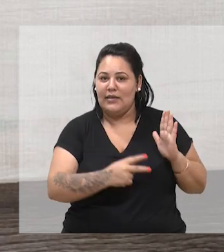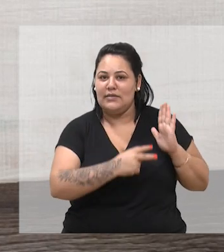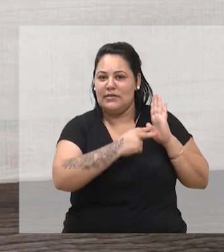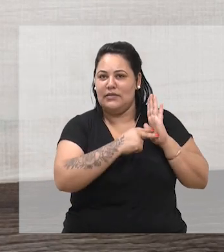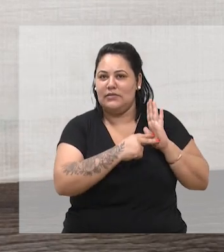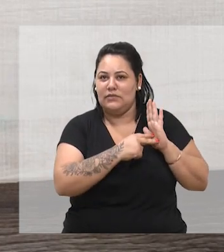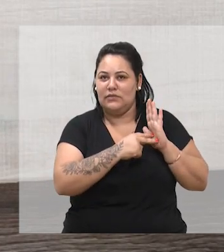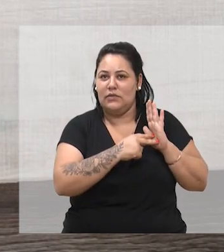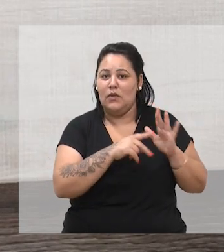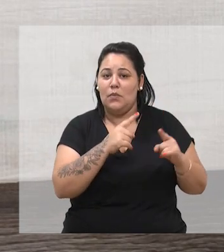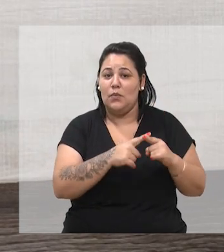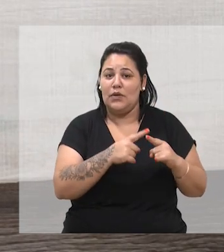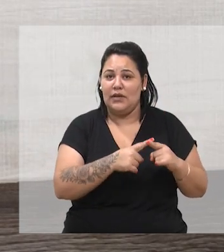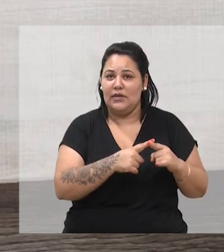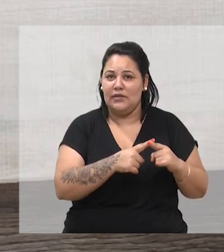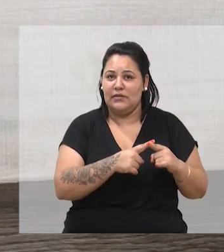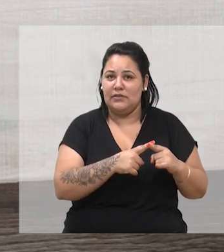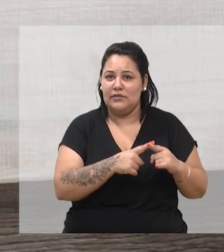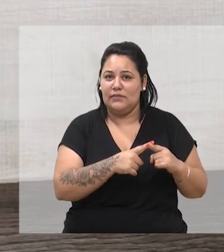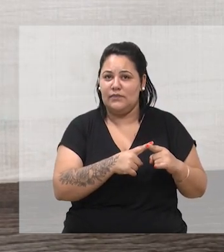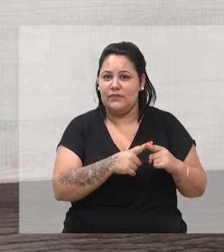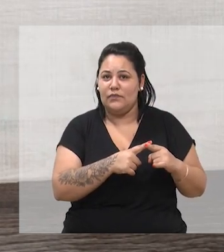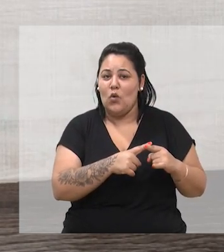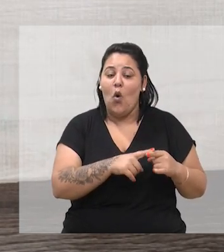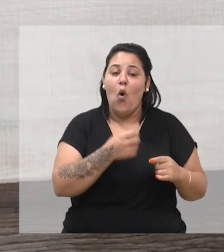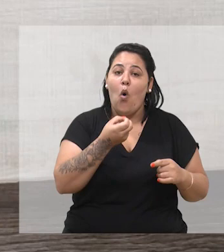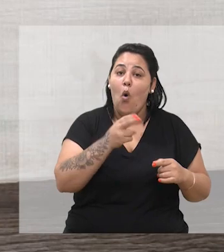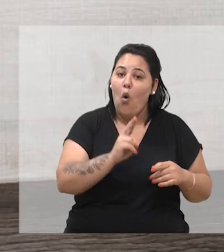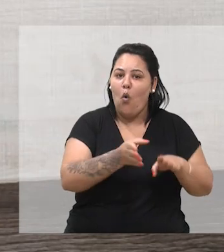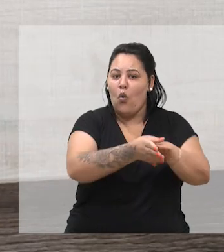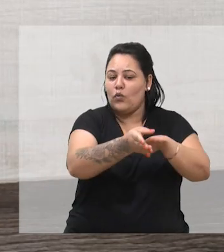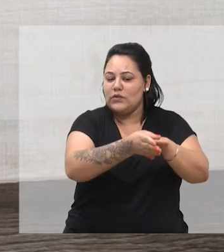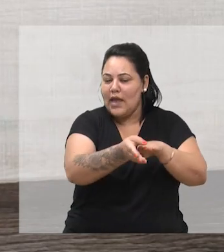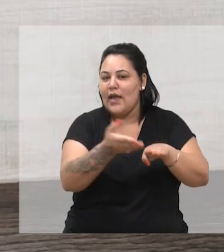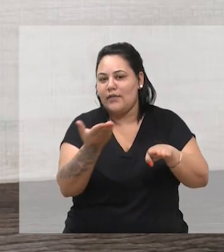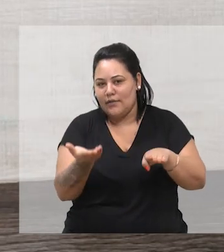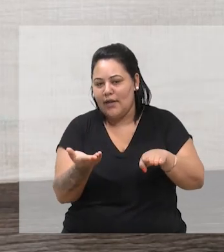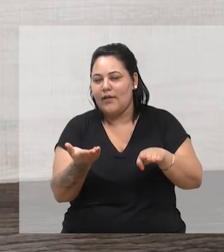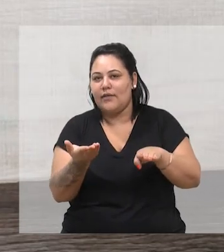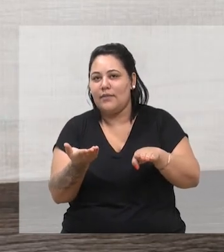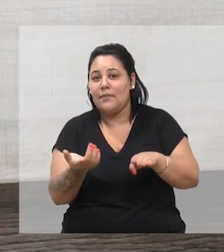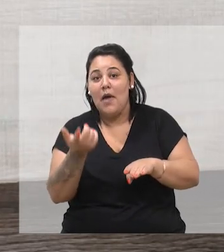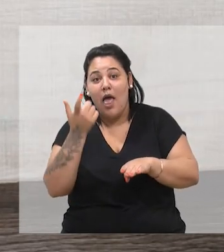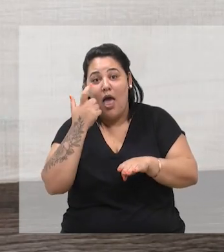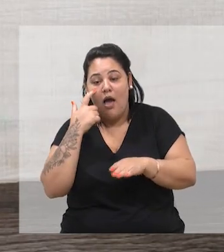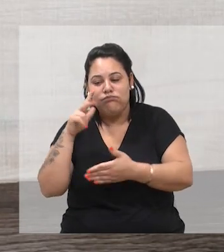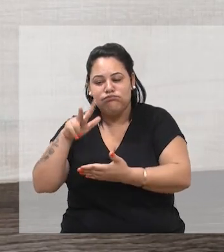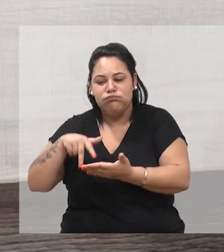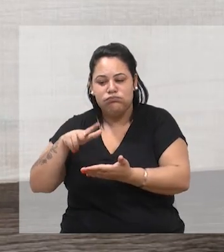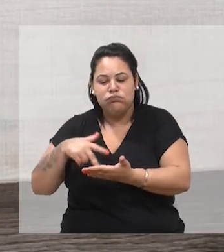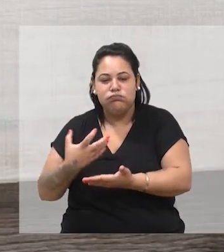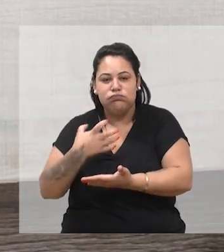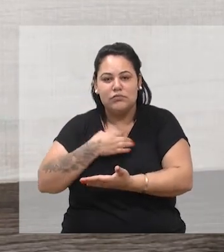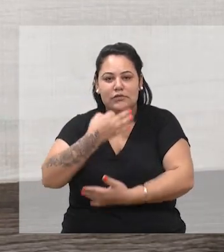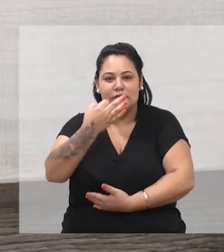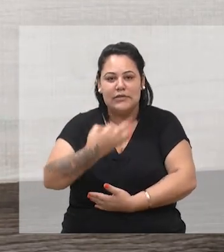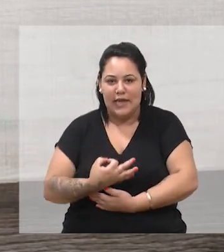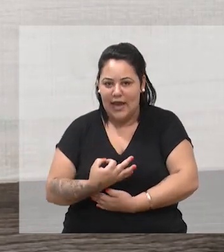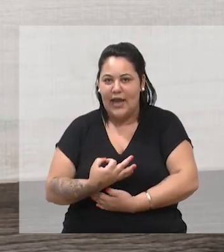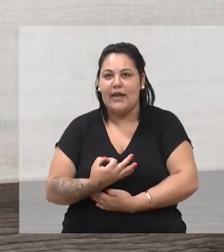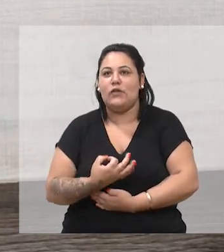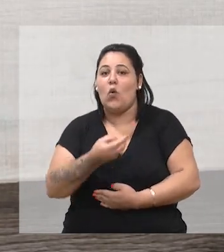ferramenta maravilhosa dessas, se falta vocabulário e se falta conhecimento? Como é que eu vou